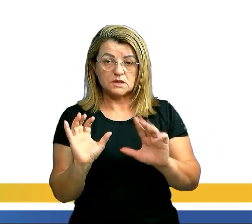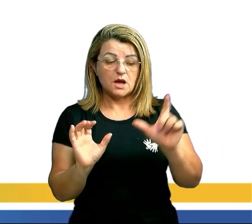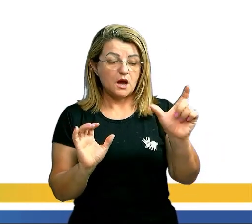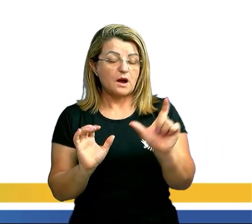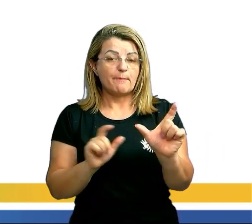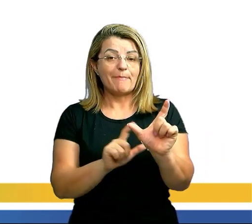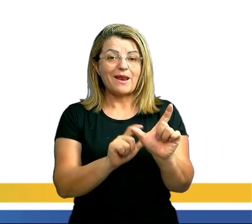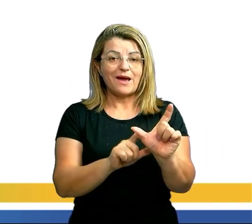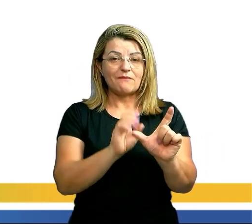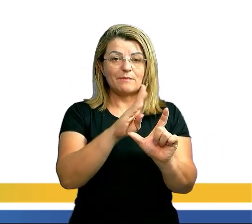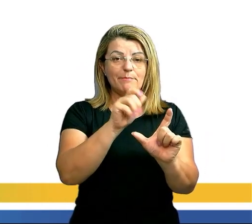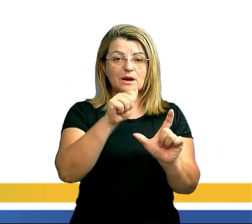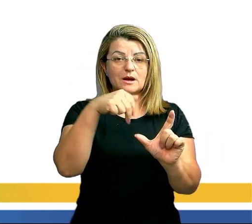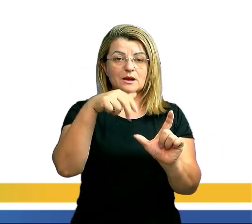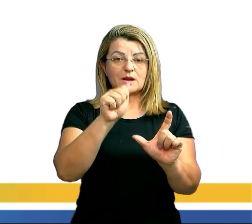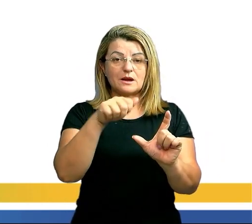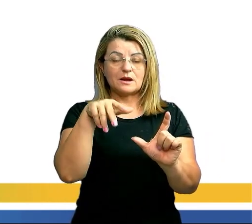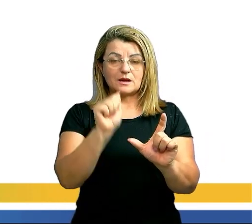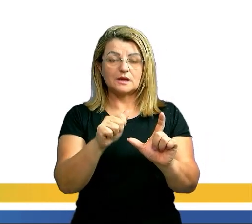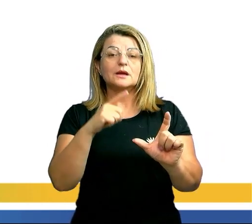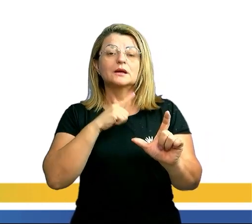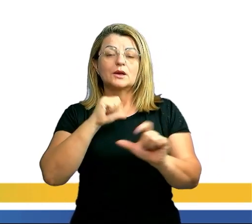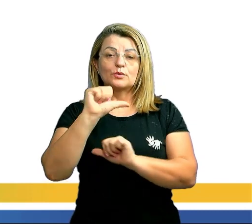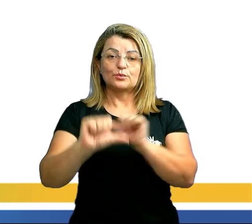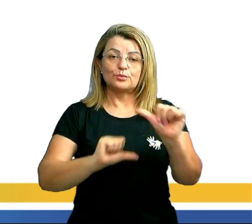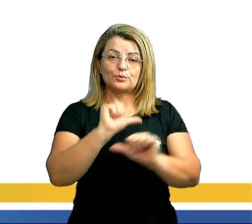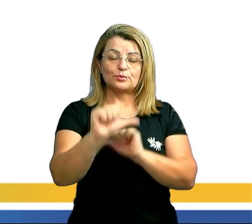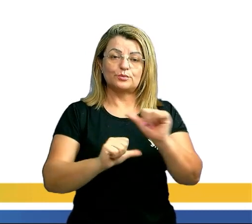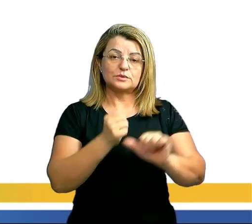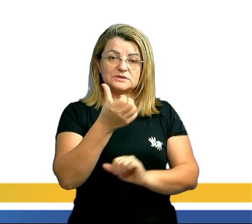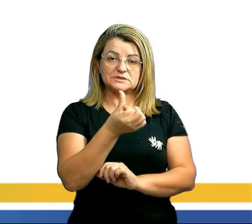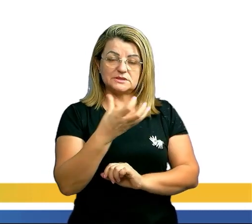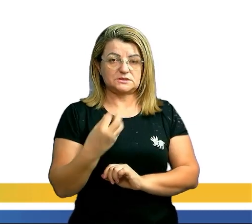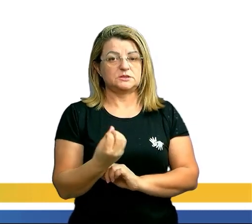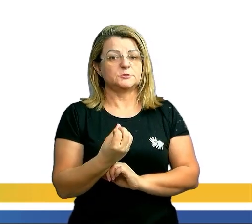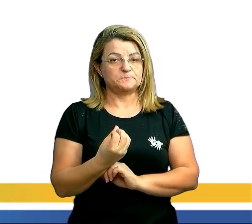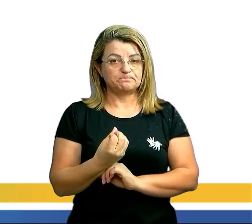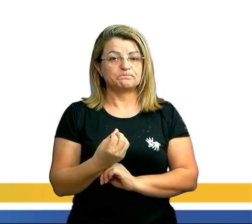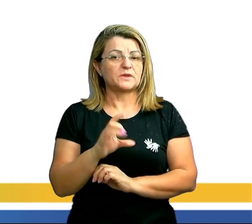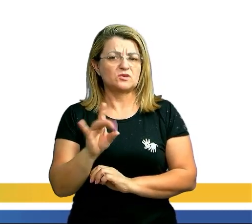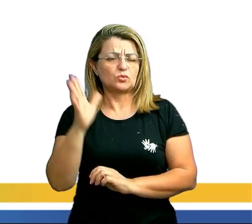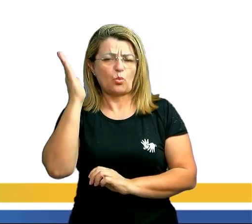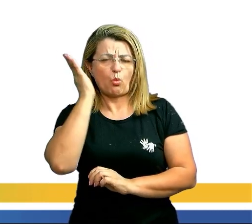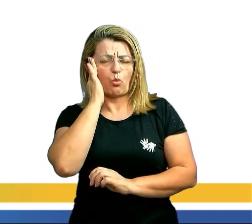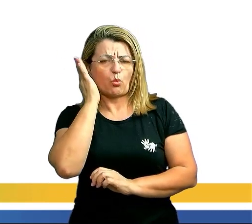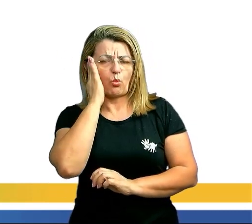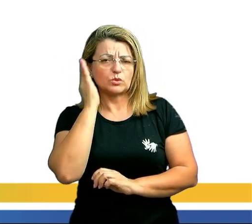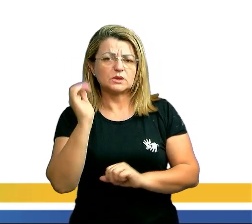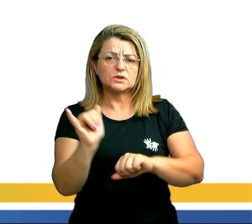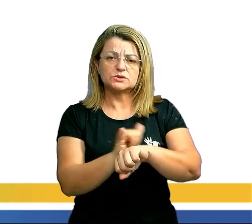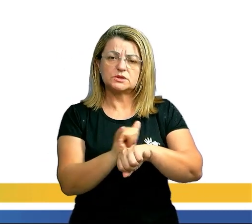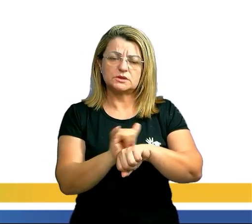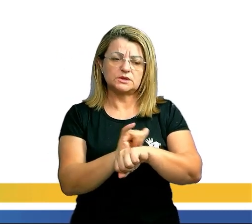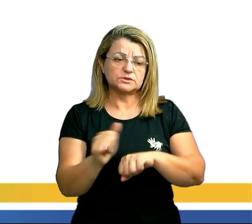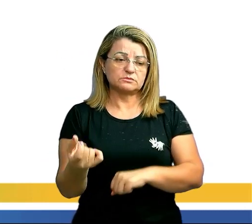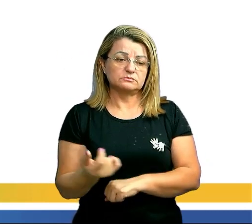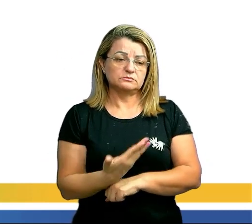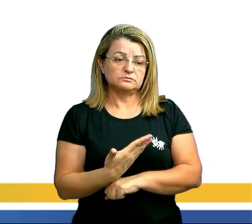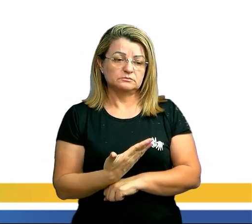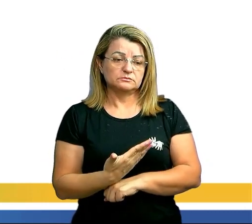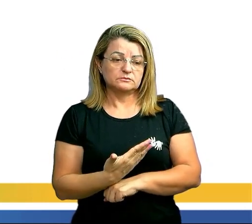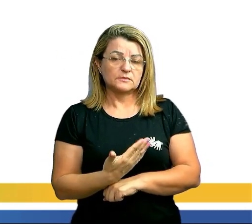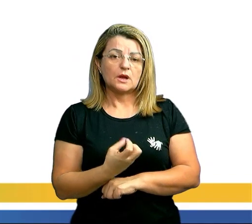sessenta permutações. Tranquilo? Não é complicado, viu? Então é só entender isso daqui. Olha isso daqui, ó.